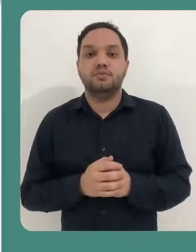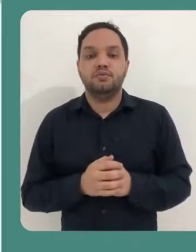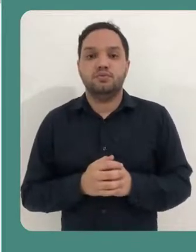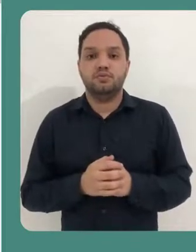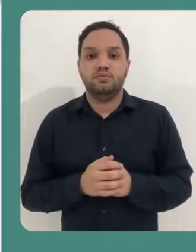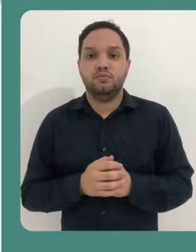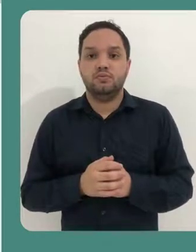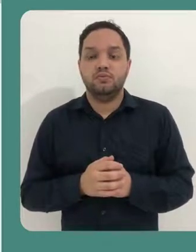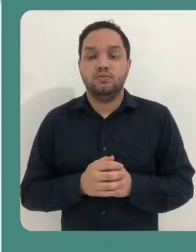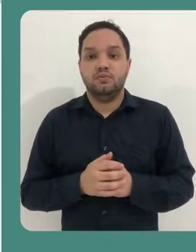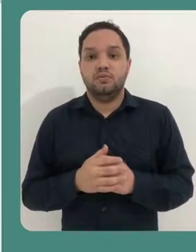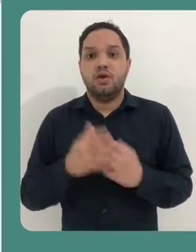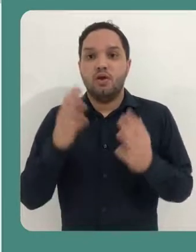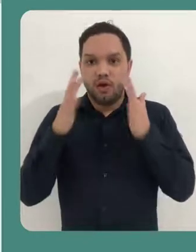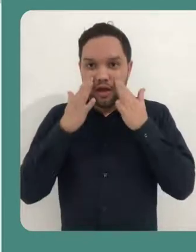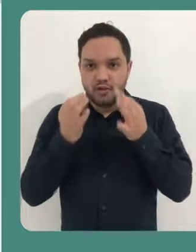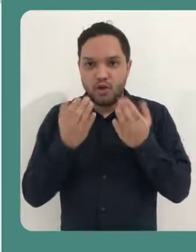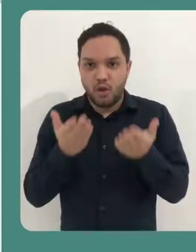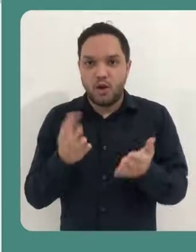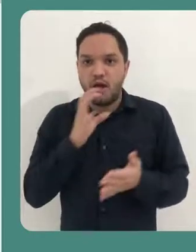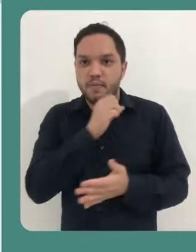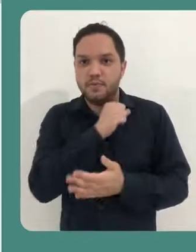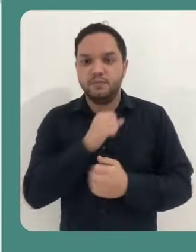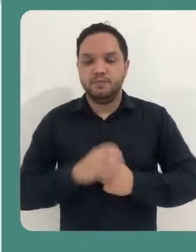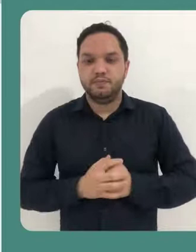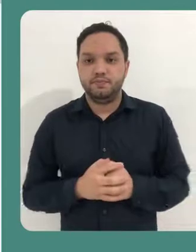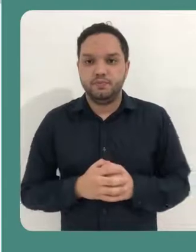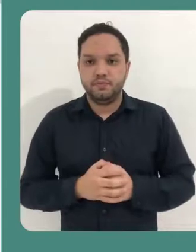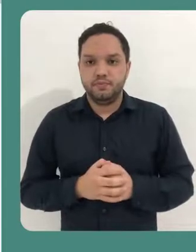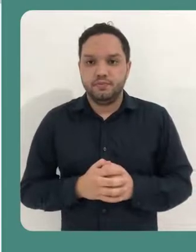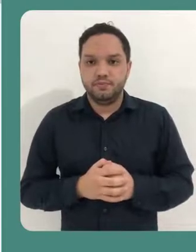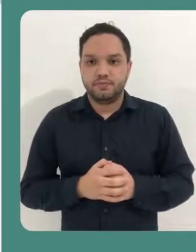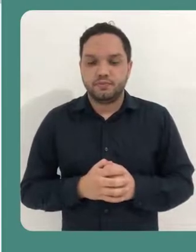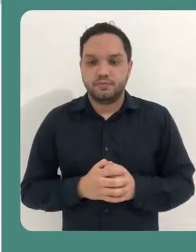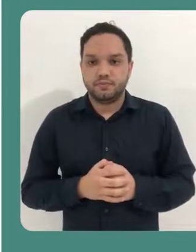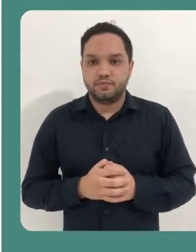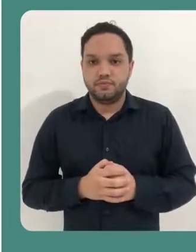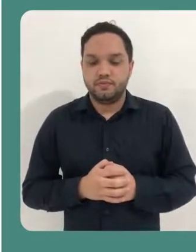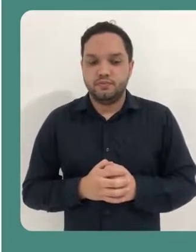um cadastro criado e me acompanhe aqui rapidamente.